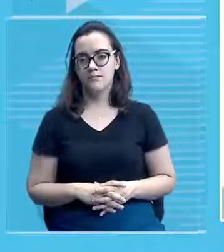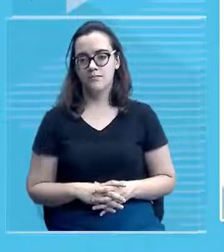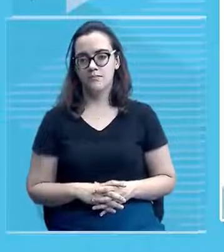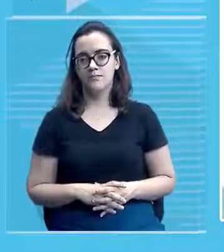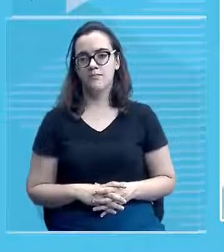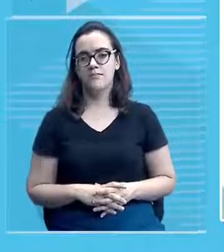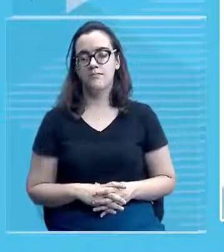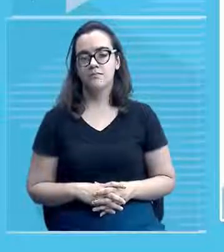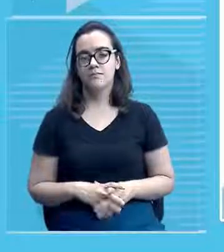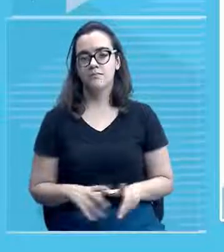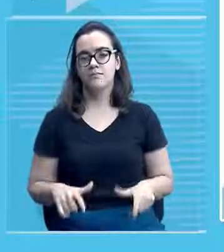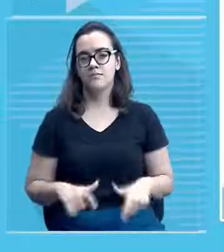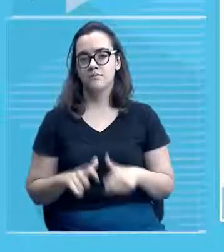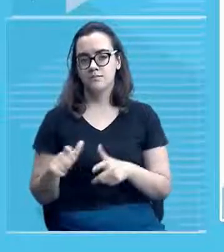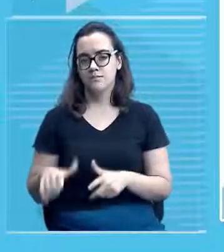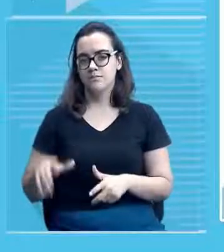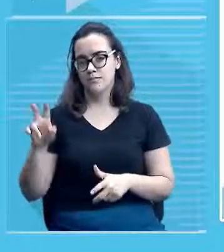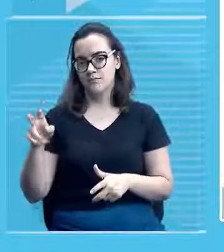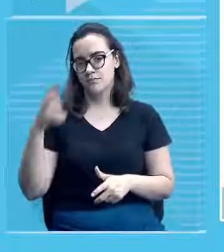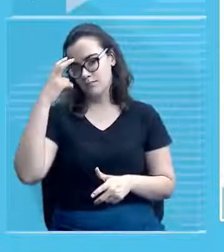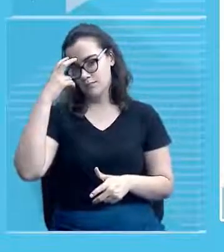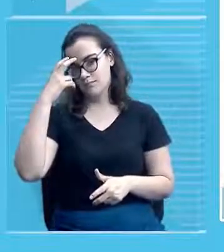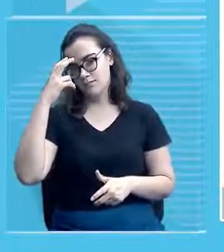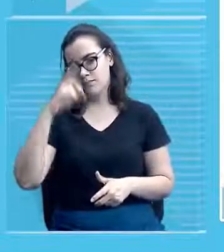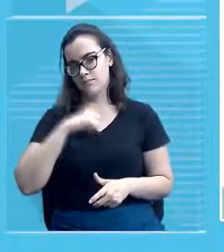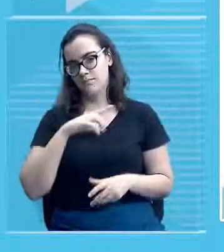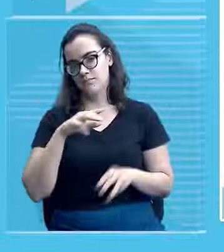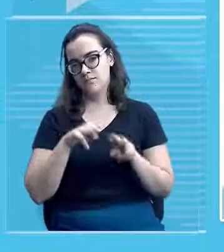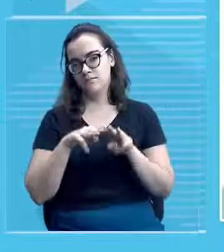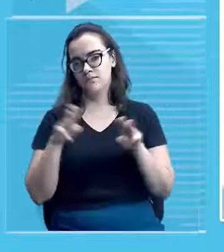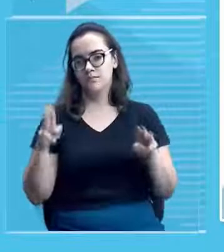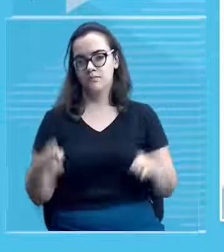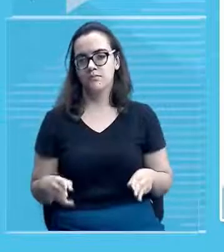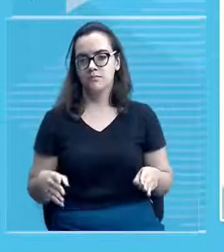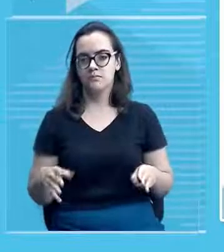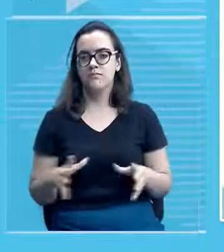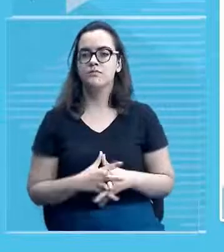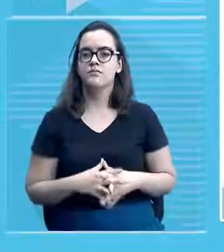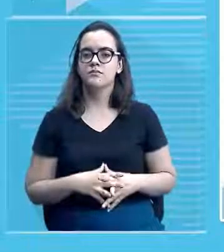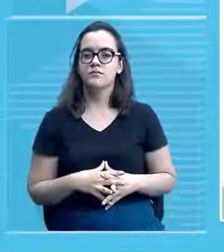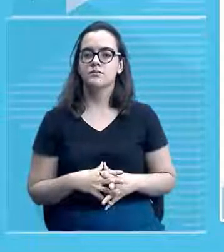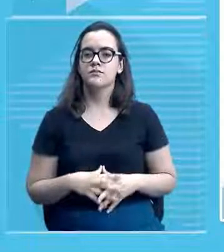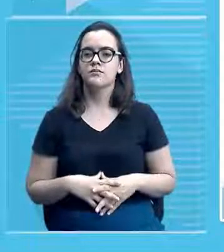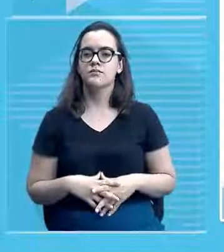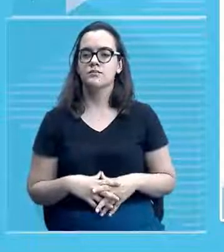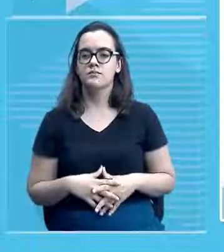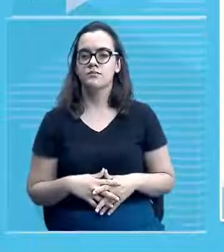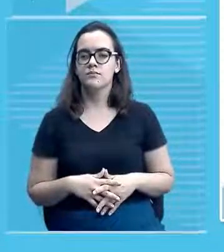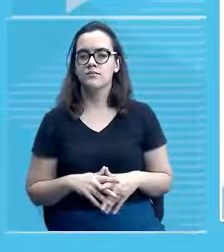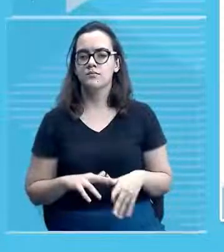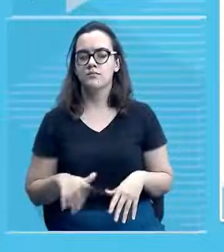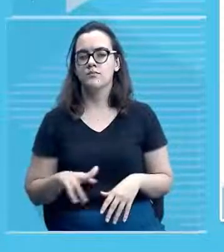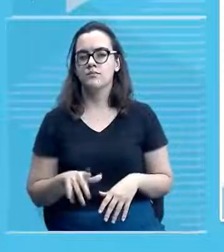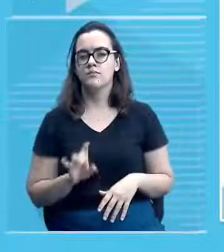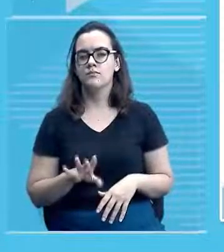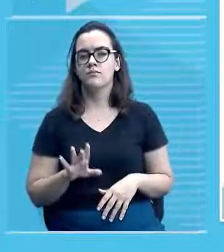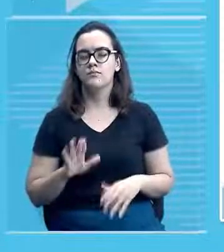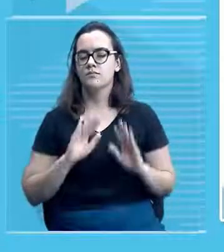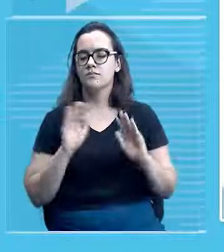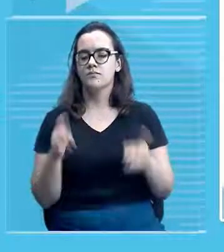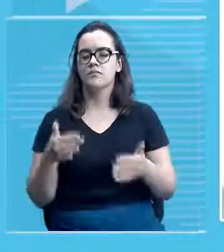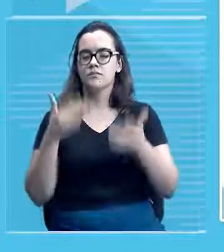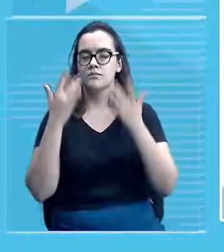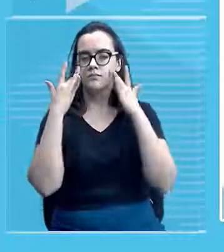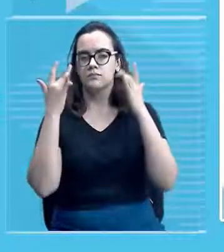tem a presença também de um museu né? não é apenas um espaço para apresentação de espetáculo tem outras coisas também